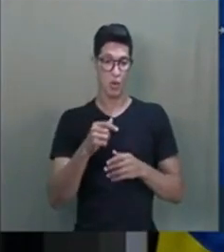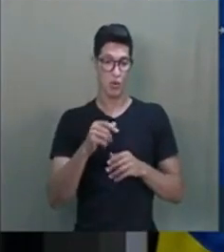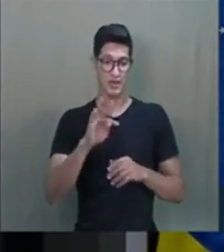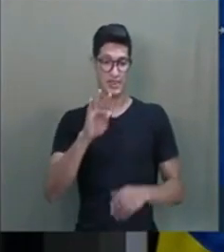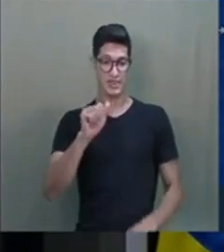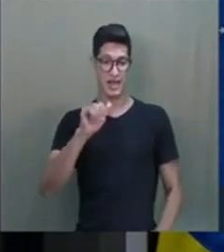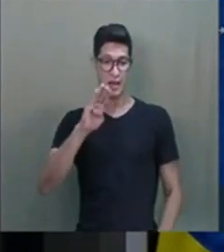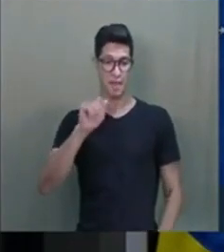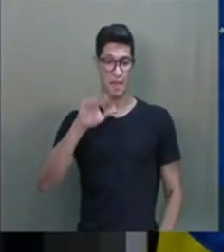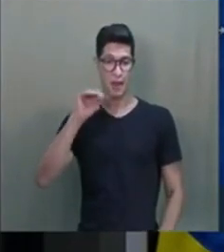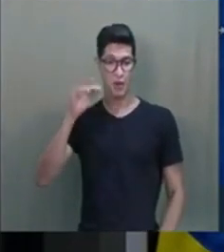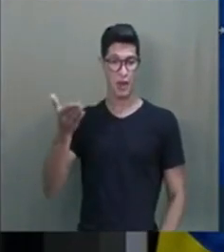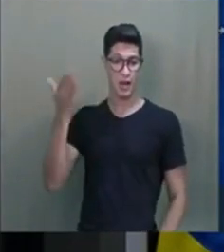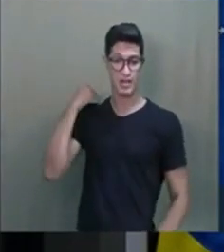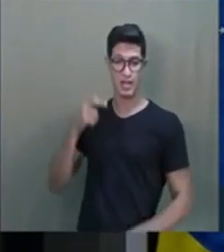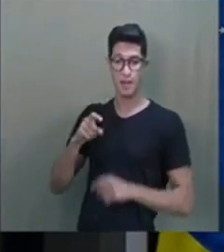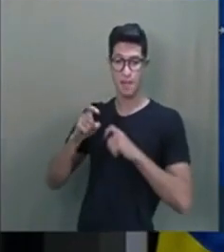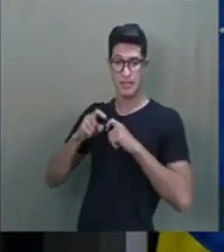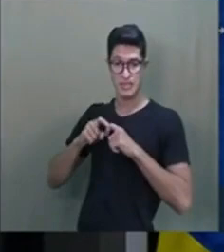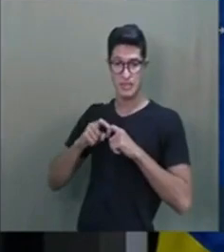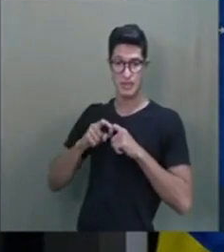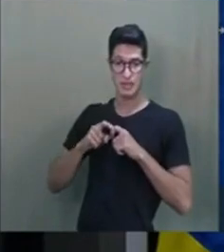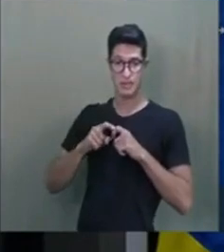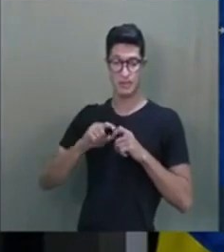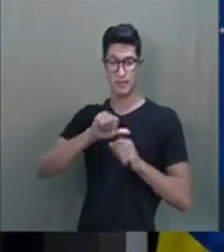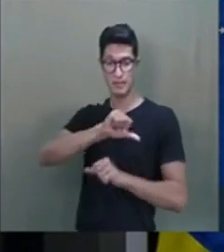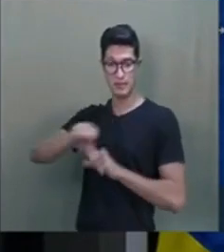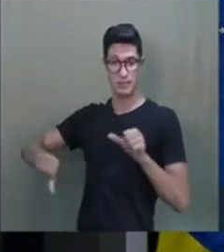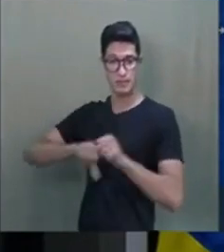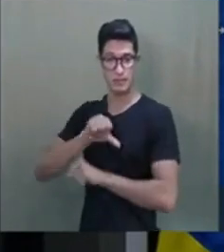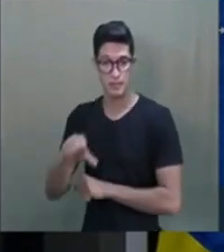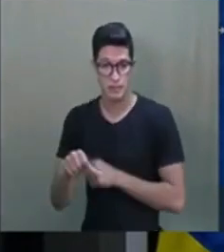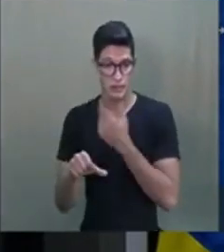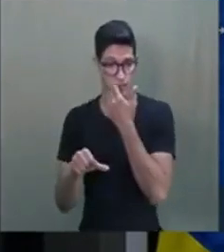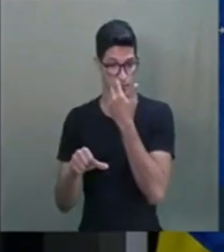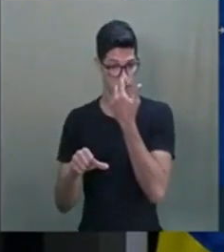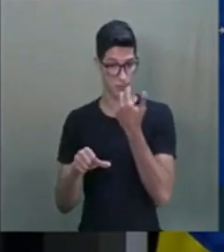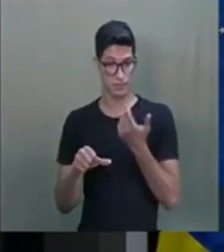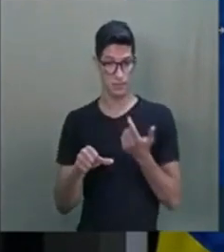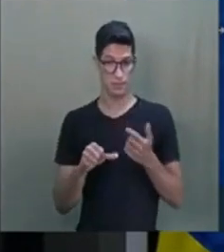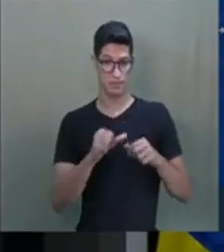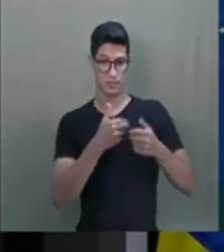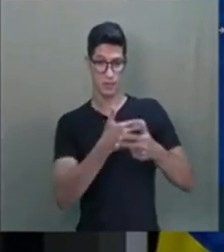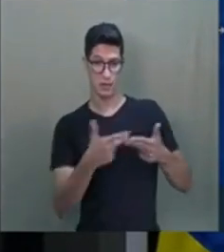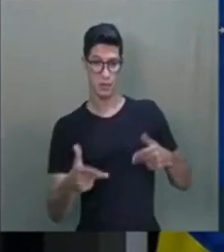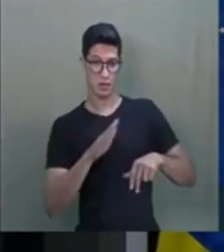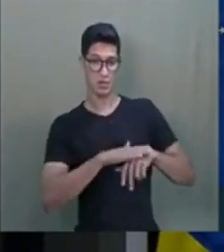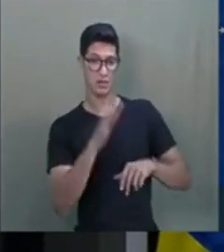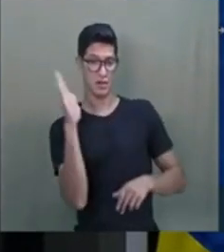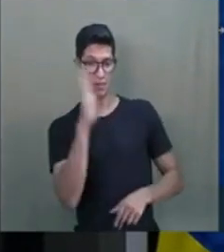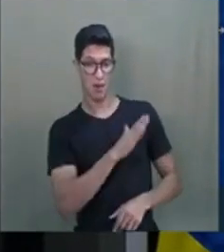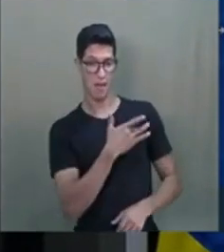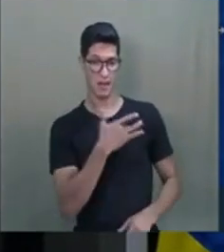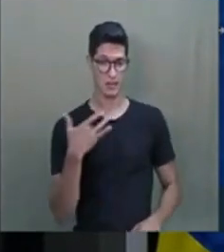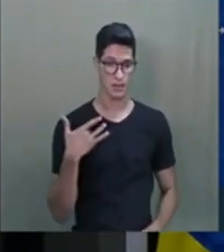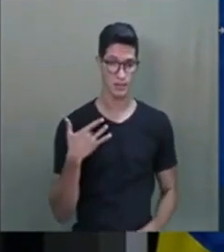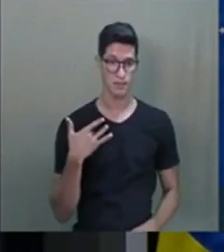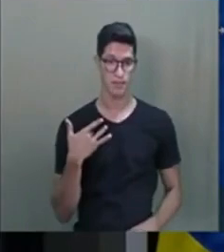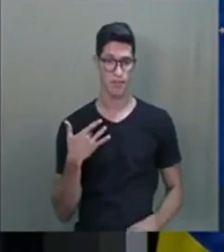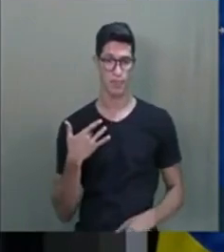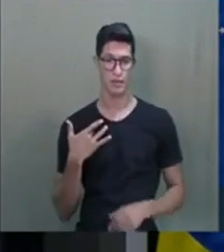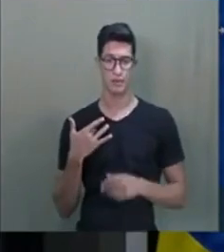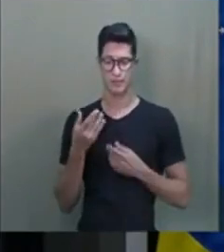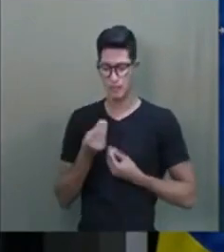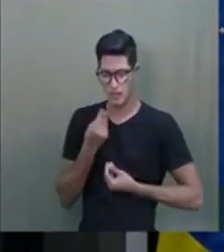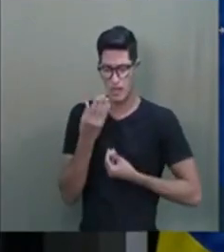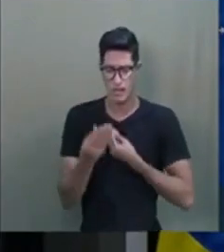medicinal e que transformaram isso numa coisa que faz mal para a saúde. E ele